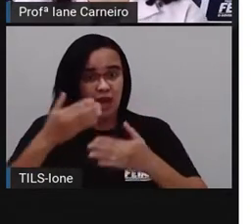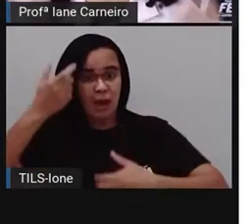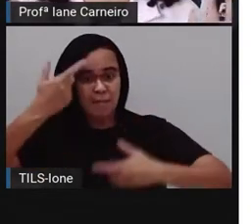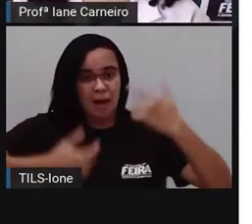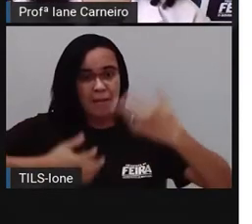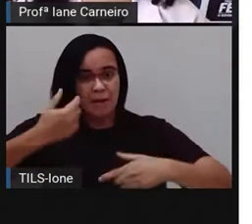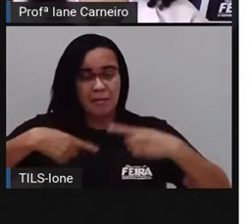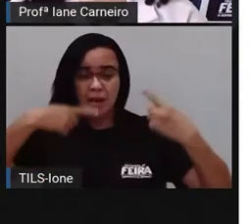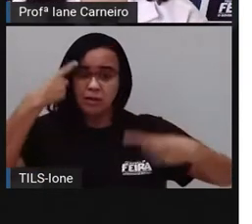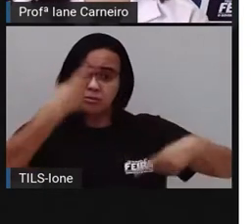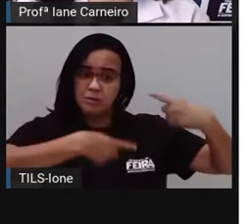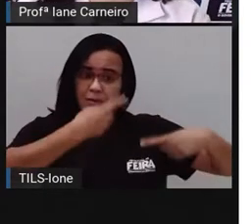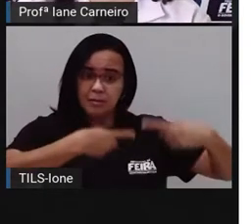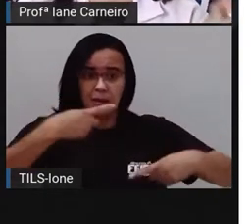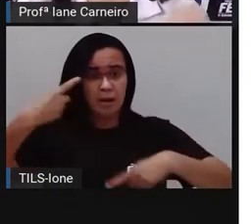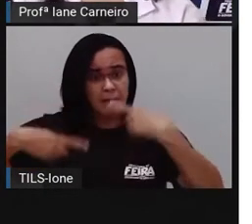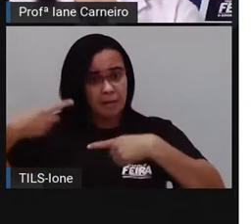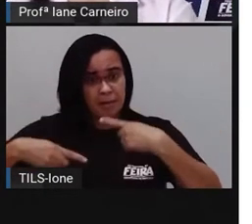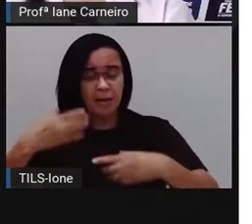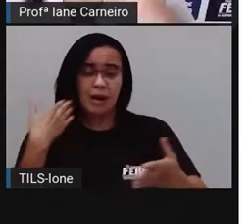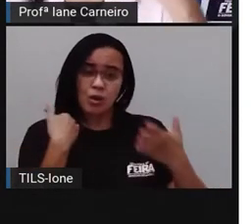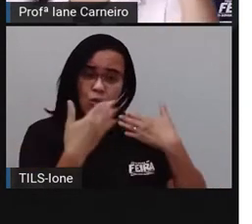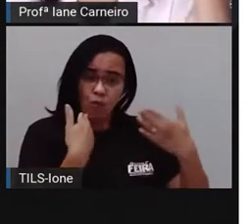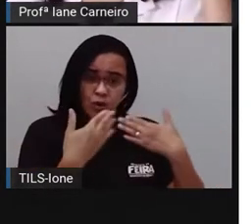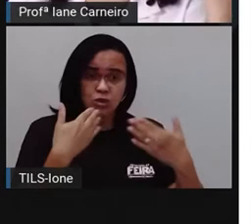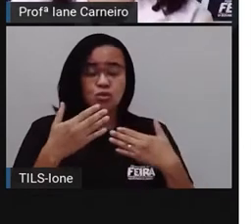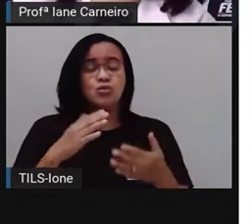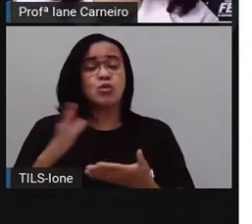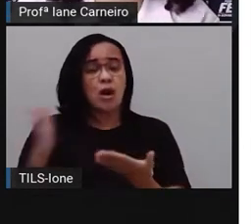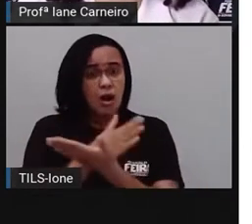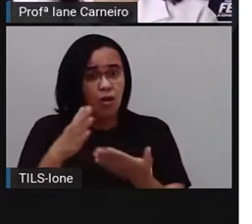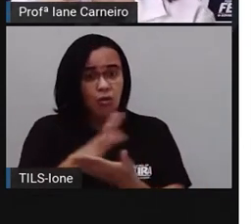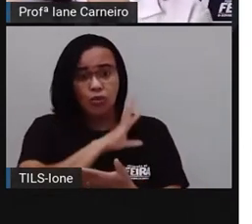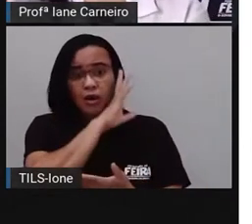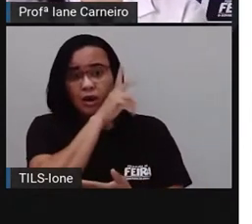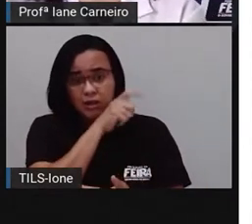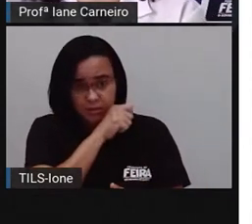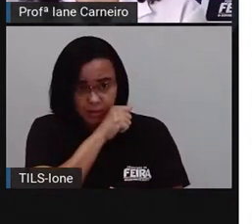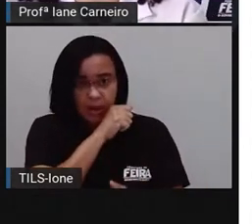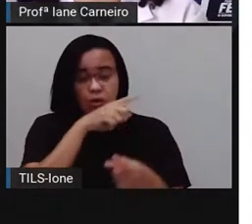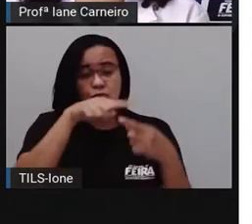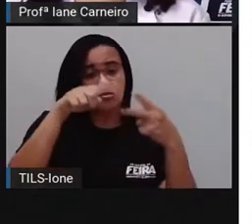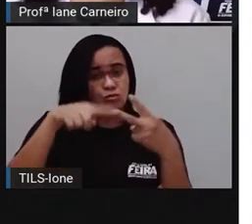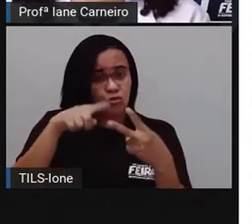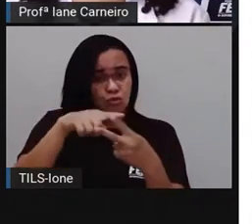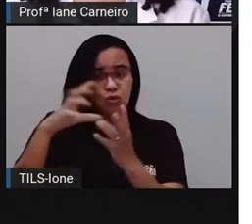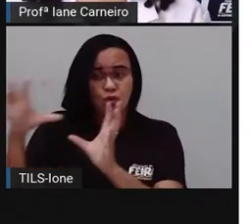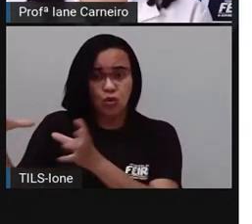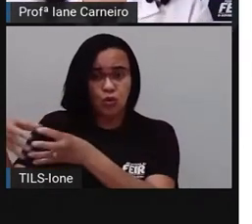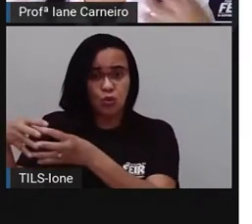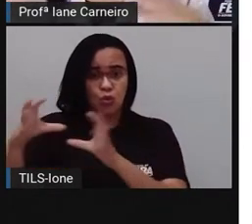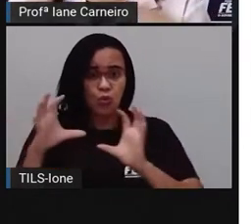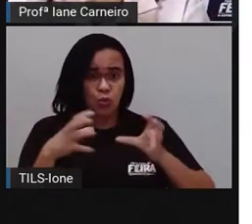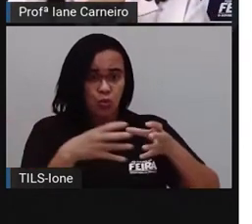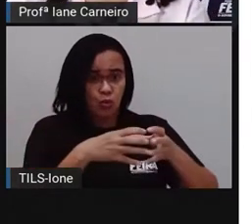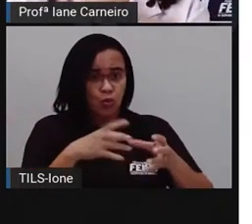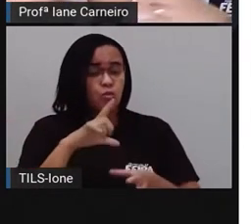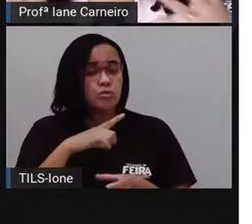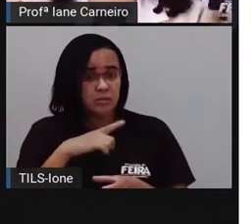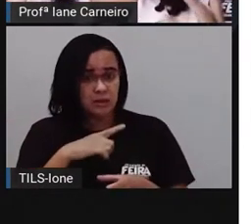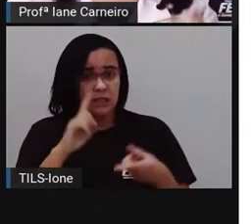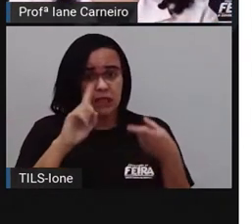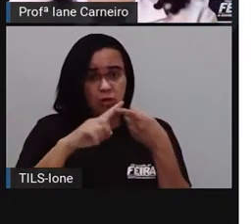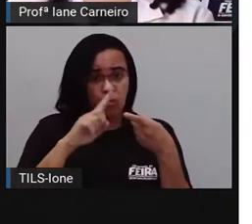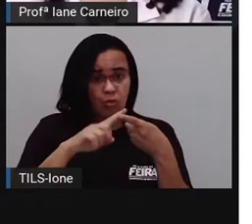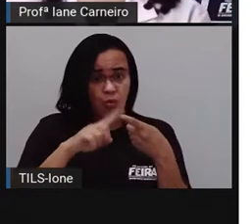sobre os tipos de animais. Nós vimos que tem os animais domésticos e os animais selvagens, né? E os animais